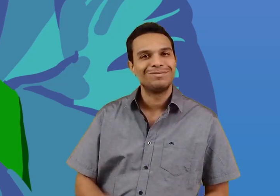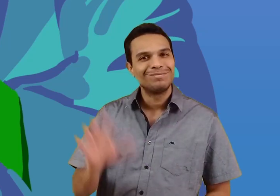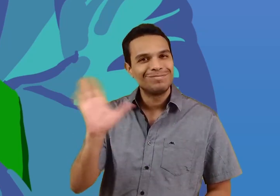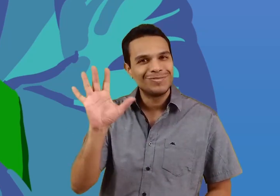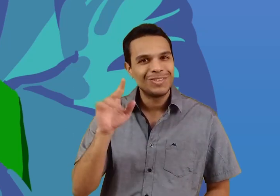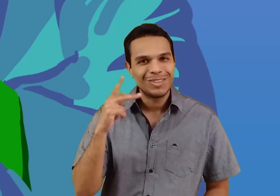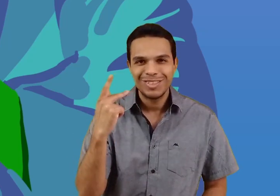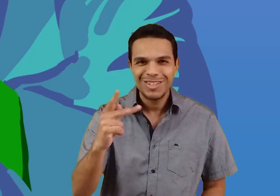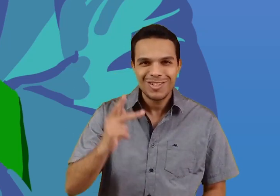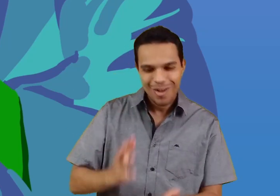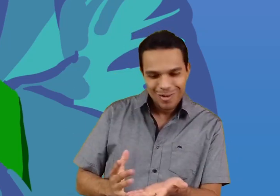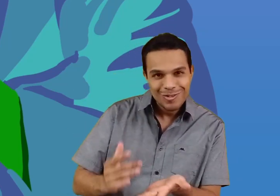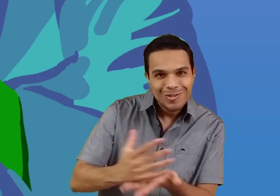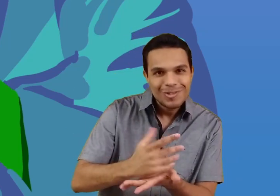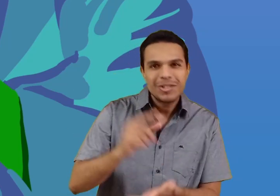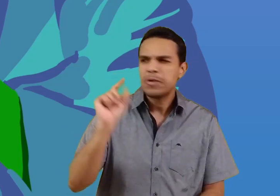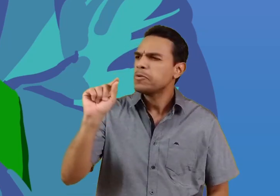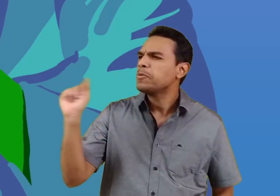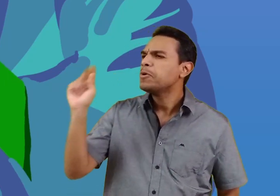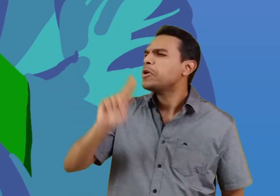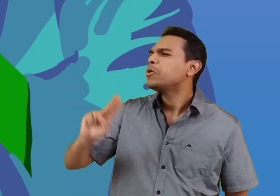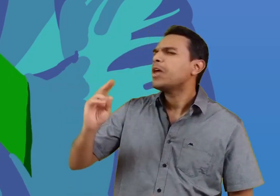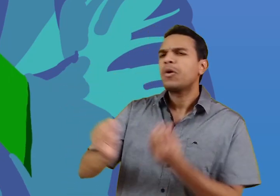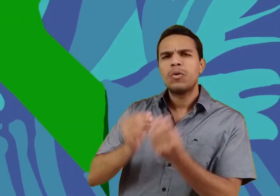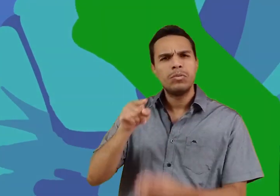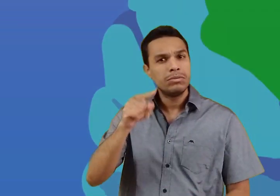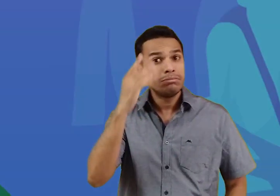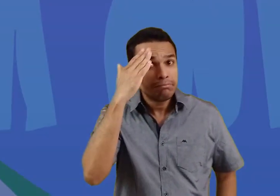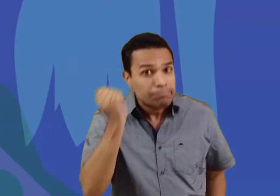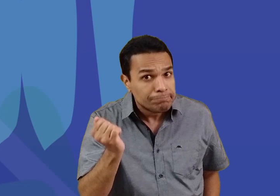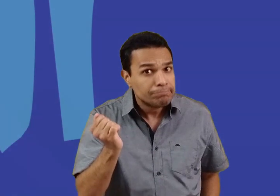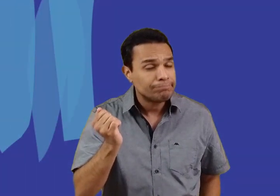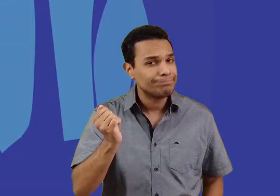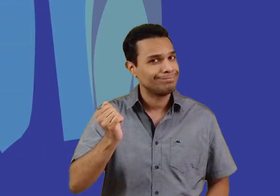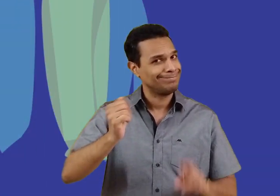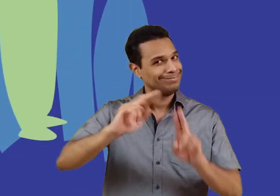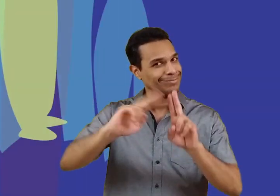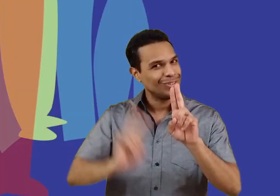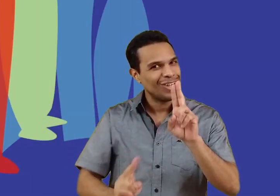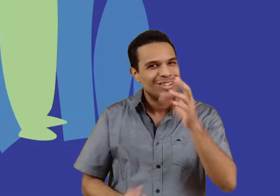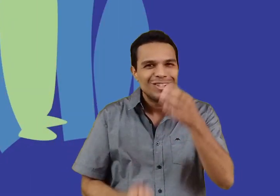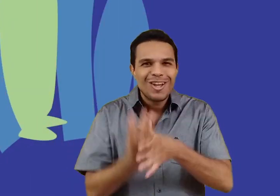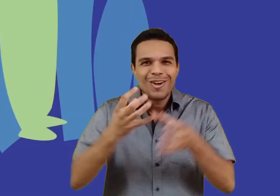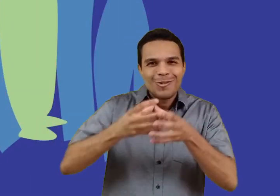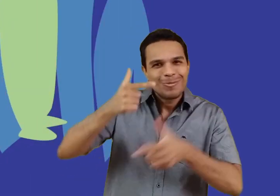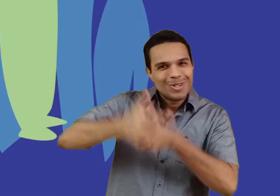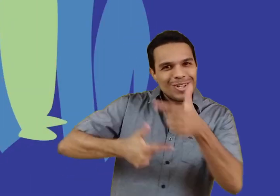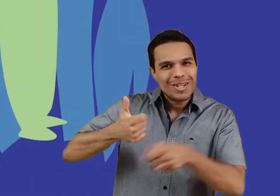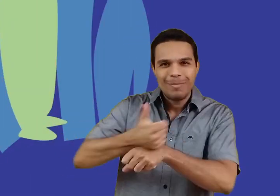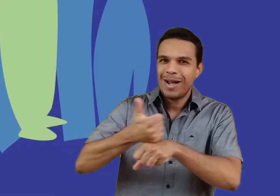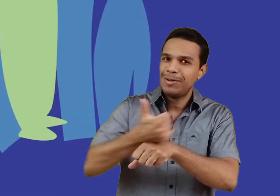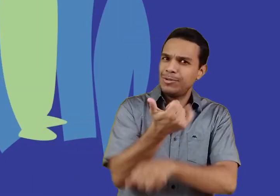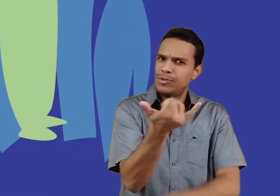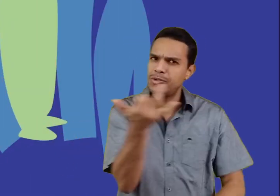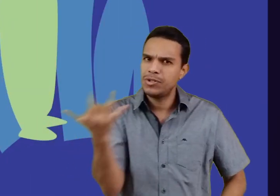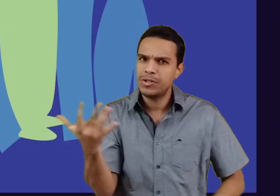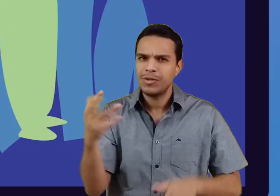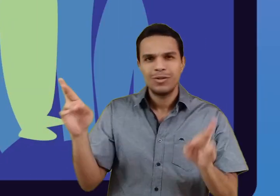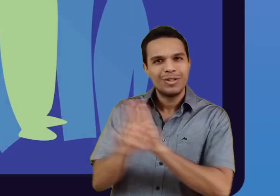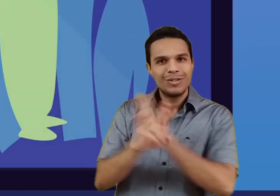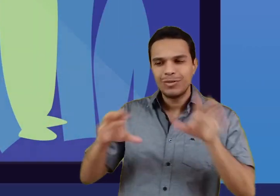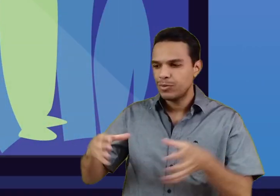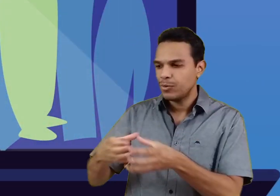Ei, você sabe como seus dados estão sendo usados por aí? A UFRJ criou um grupo de trabalho multidisciplinar para articular,